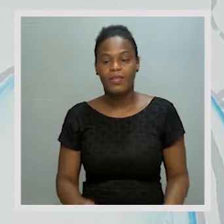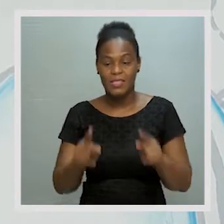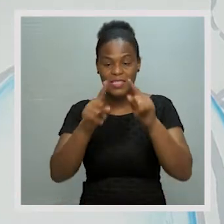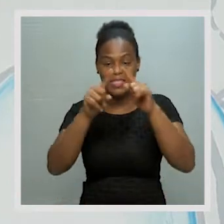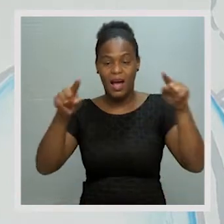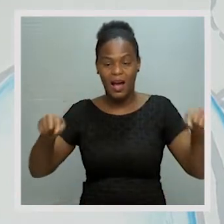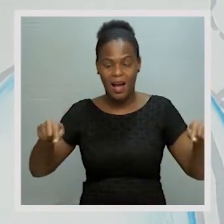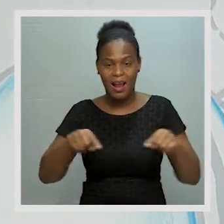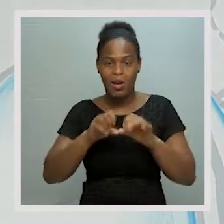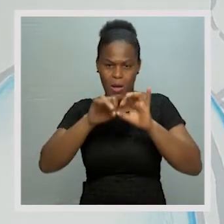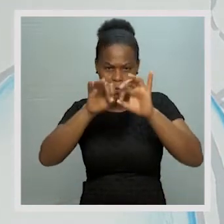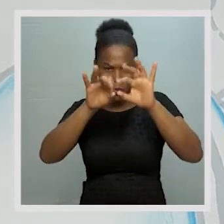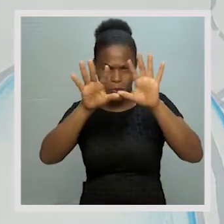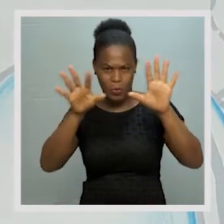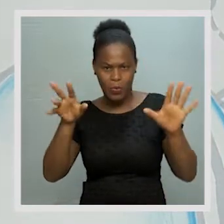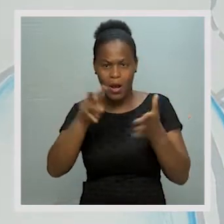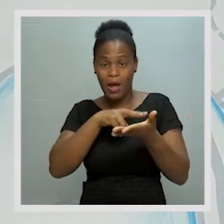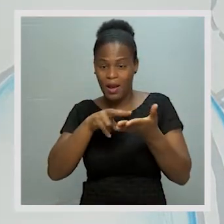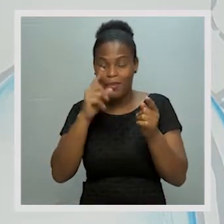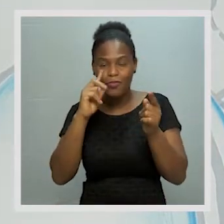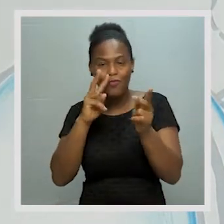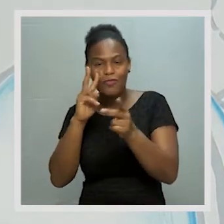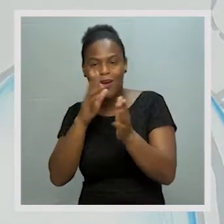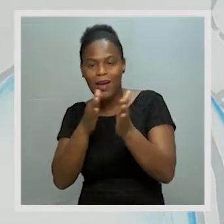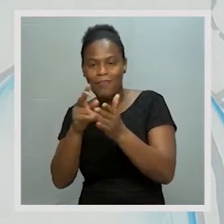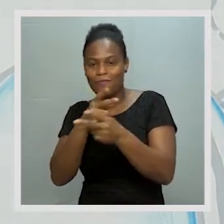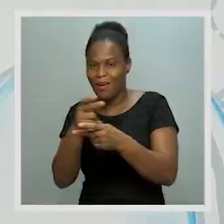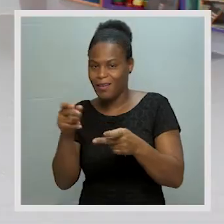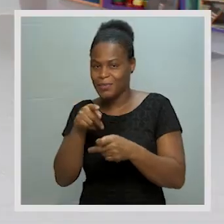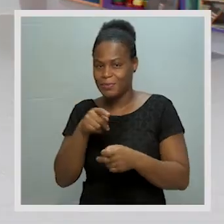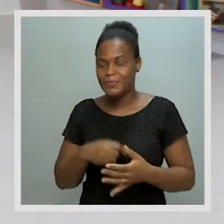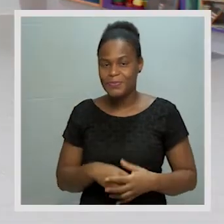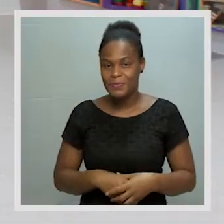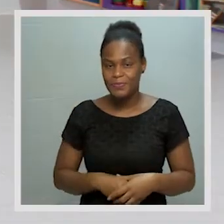Ler numa sala bem iluminada. Fundamental. Isso.